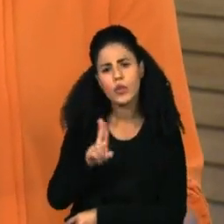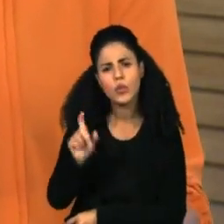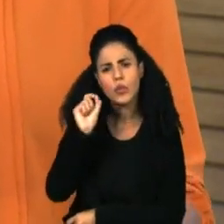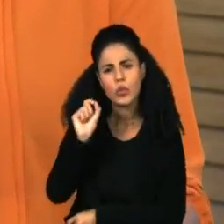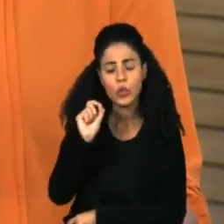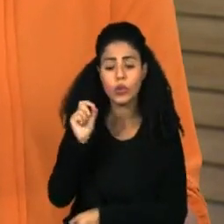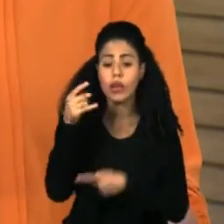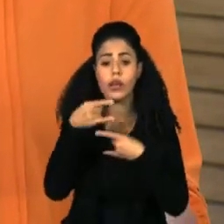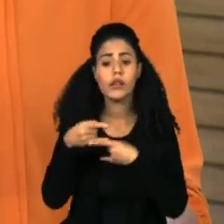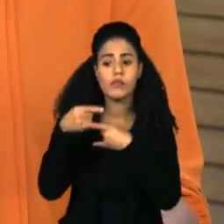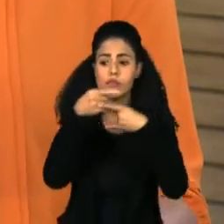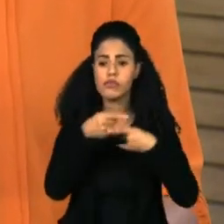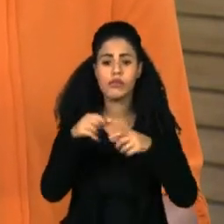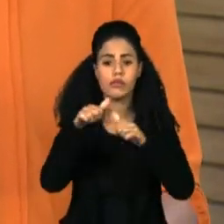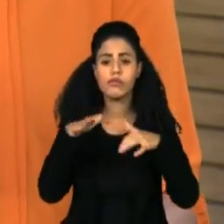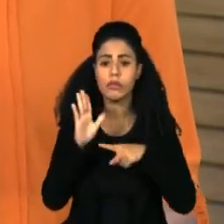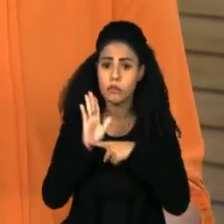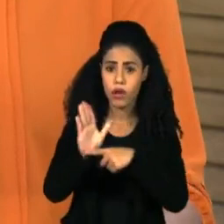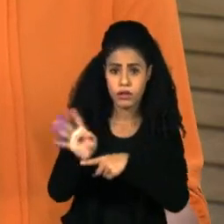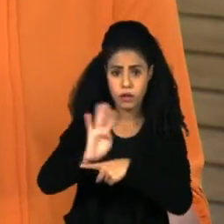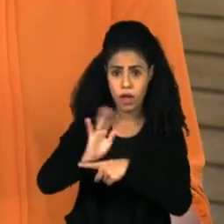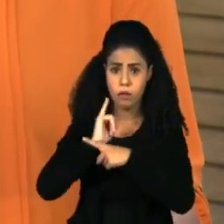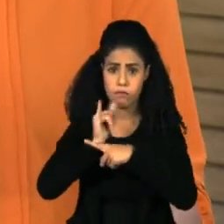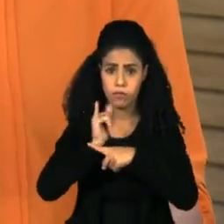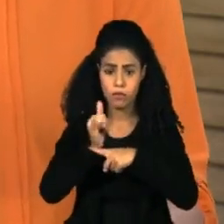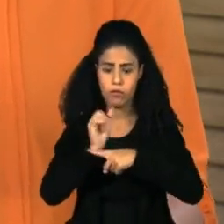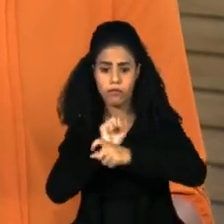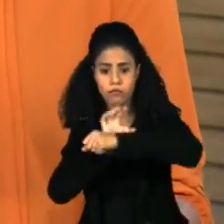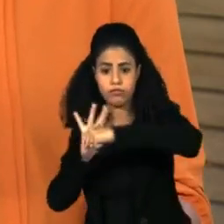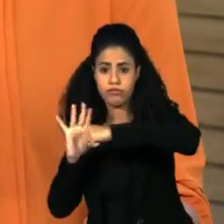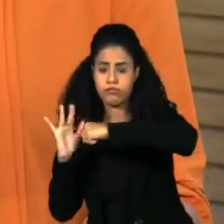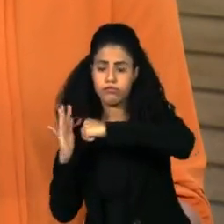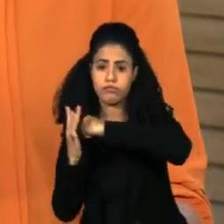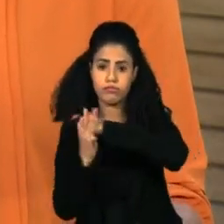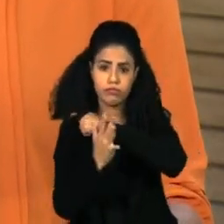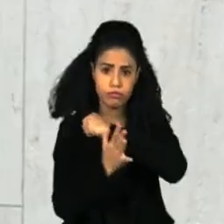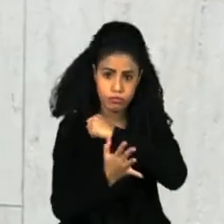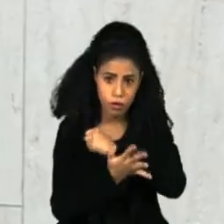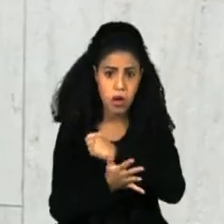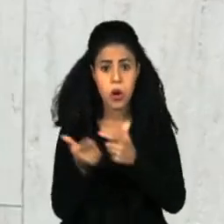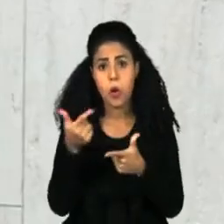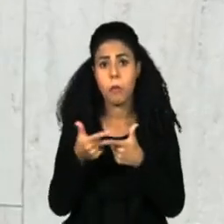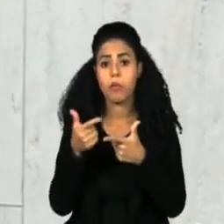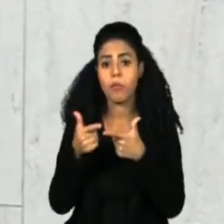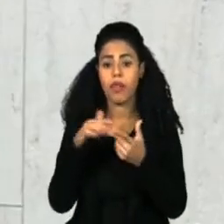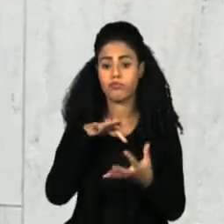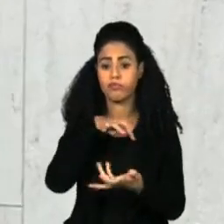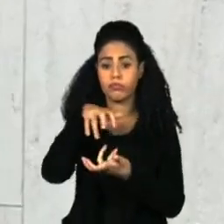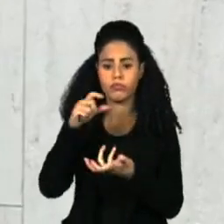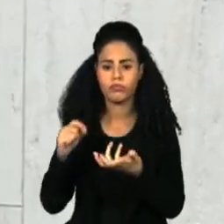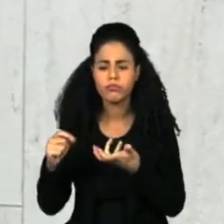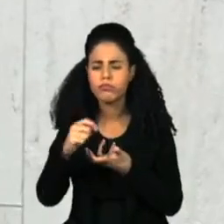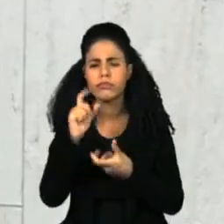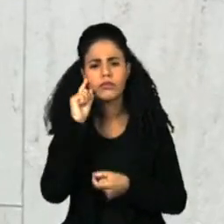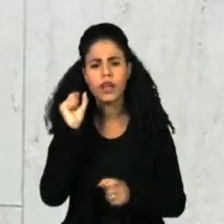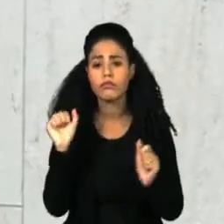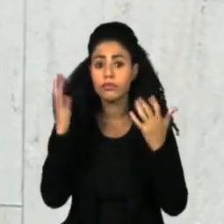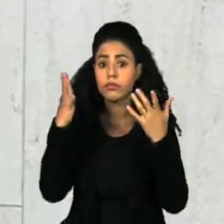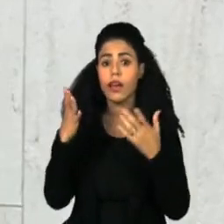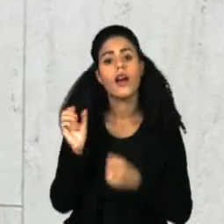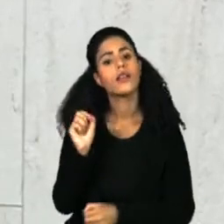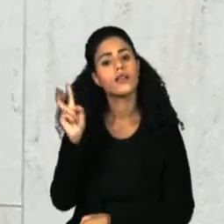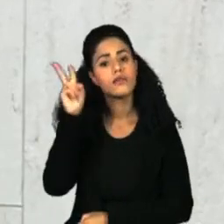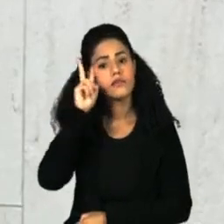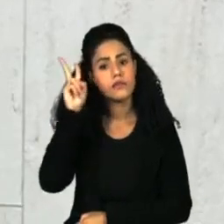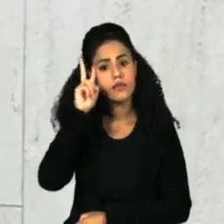audiência um documentário que classifica a pandemia como trama internacional. O evento foi promovido na segunda-feira